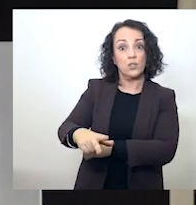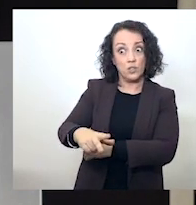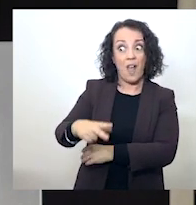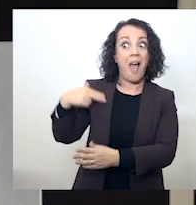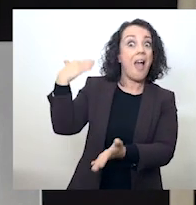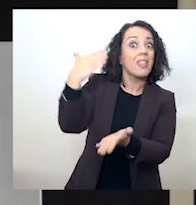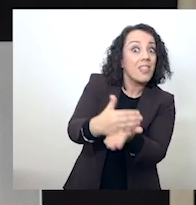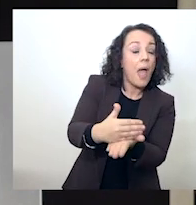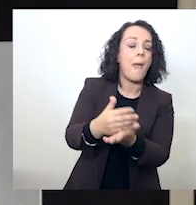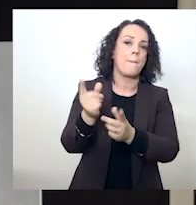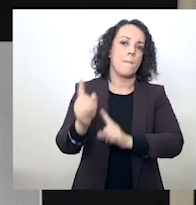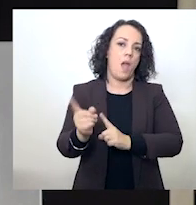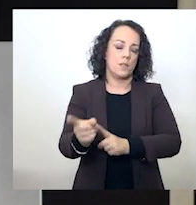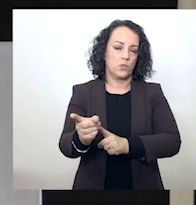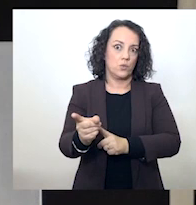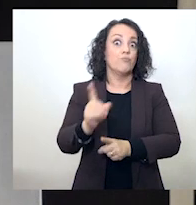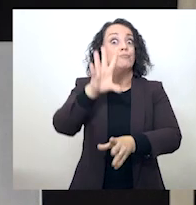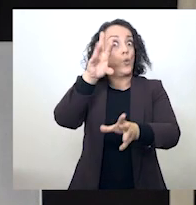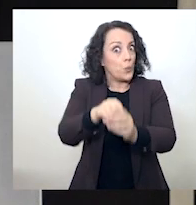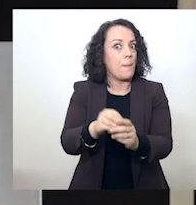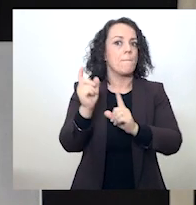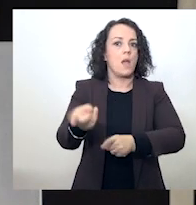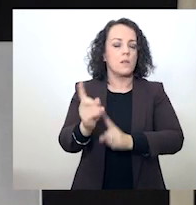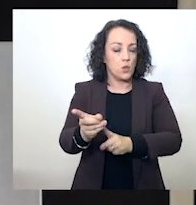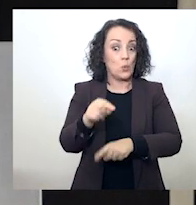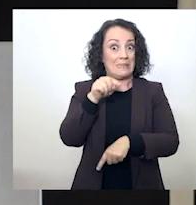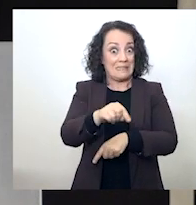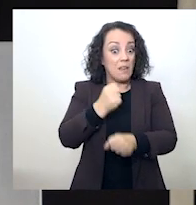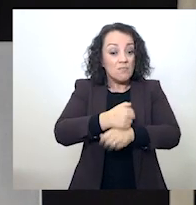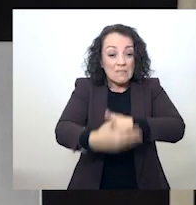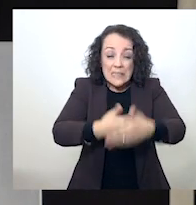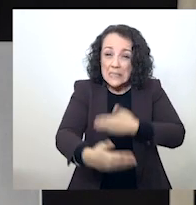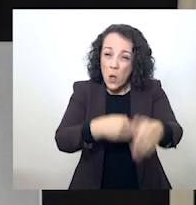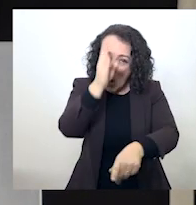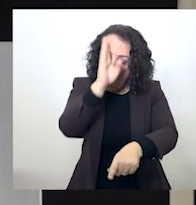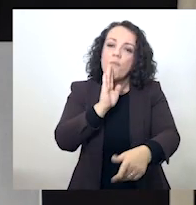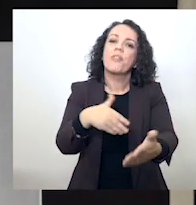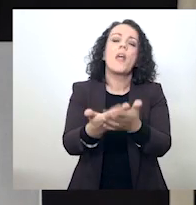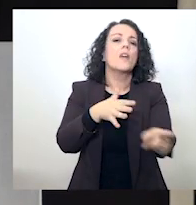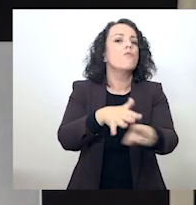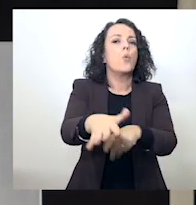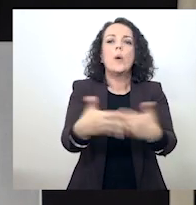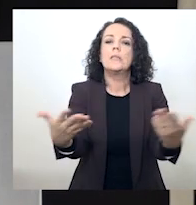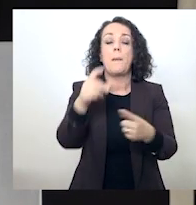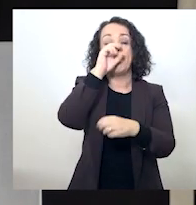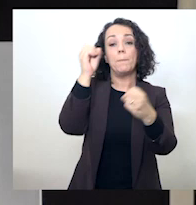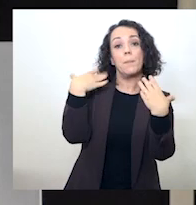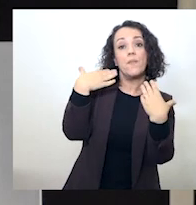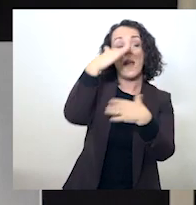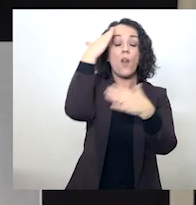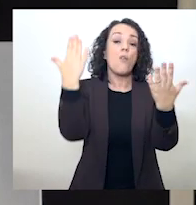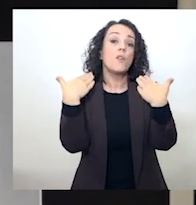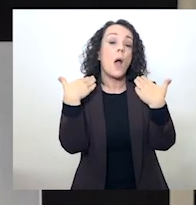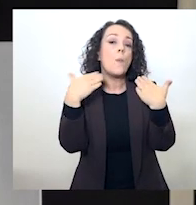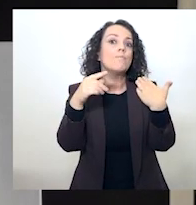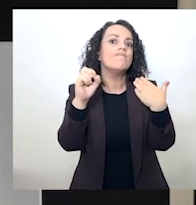até março, inclusive, determinará o que vão ser a primavera, o verão e quem sabe